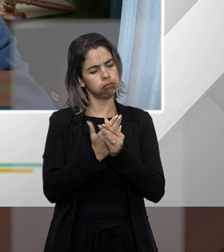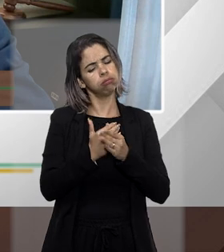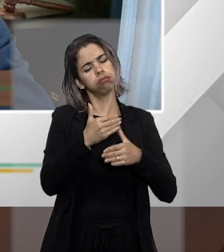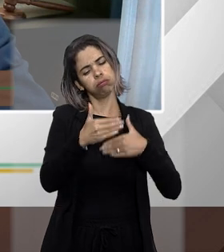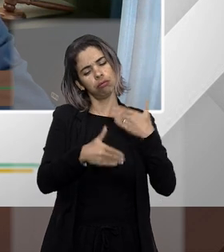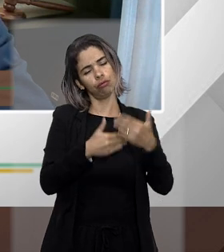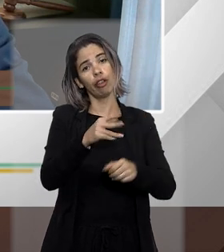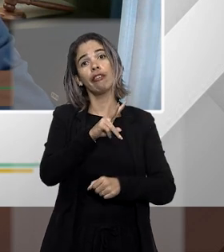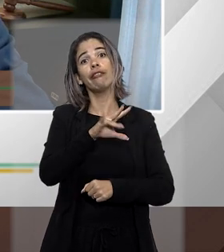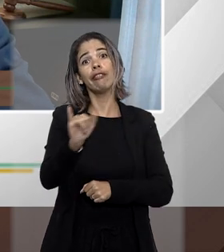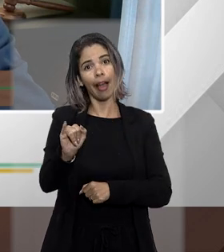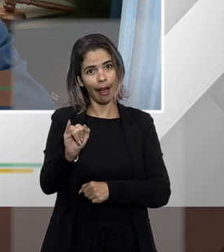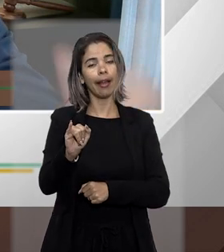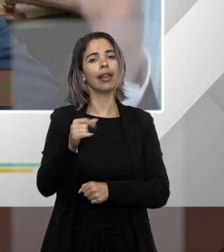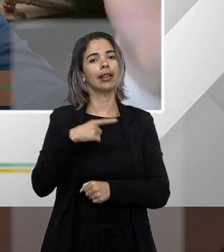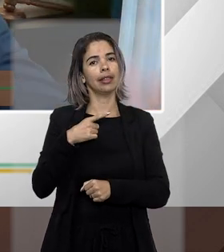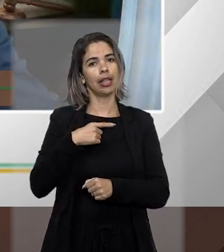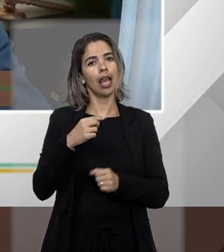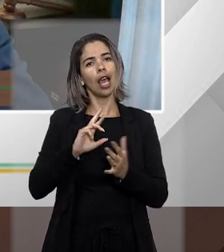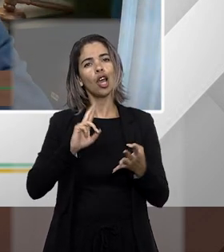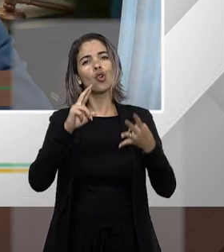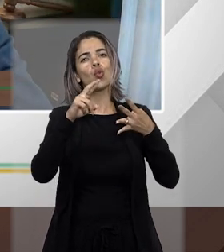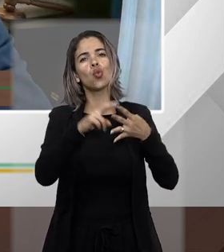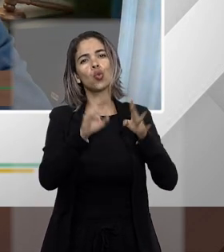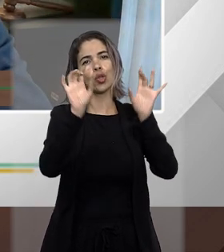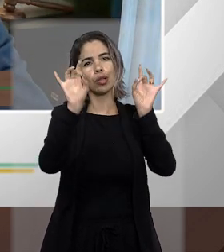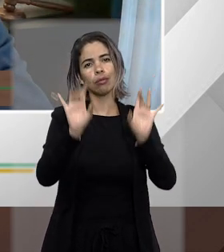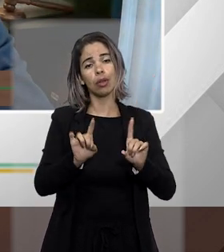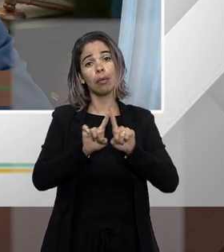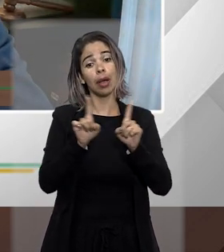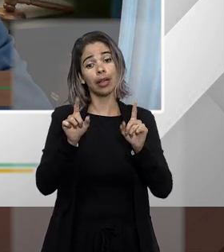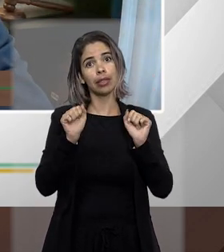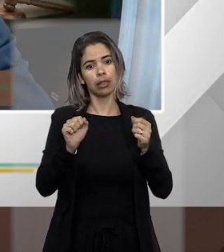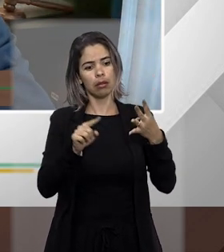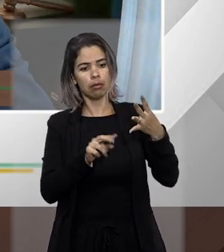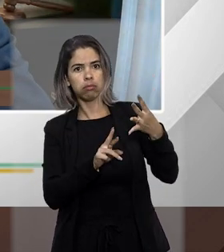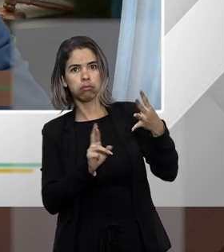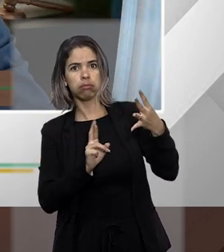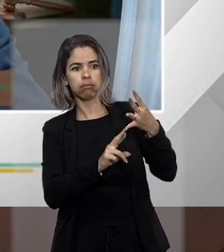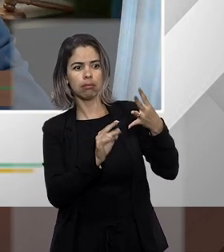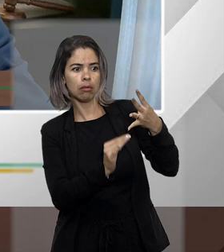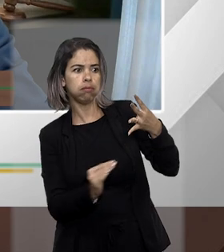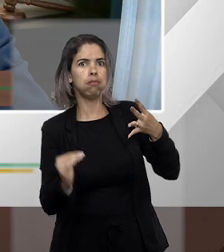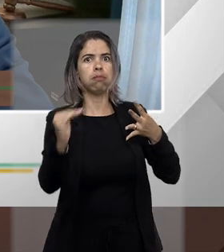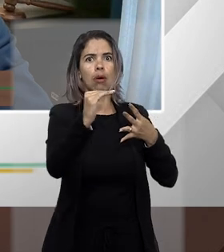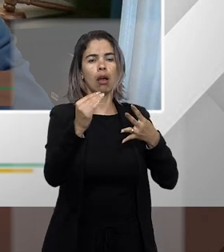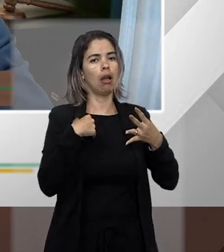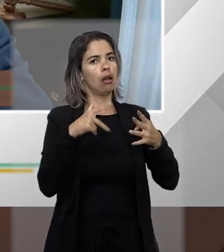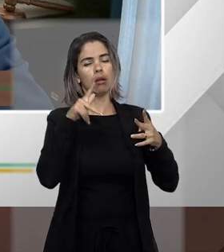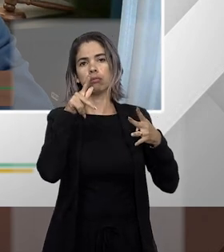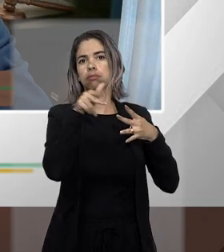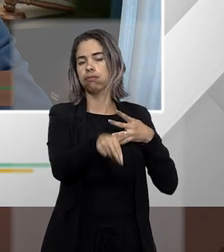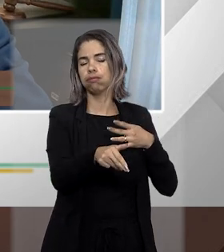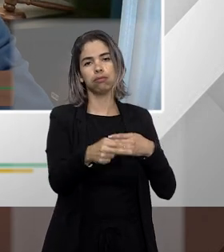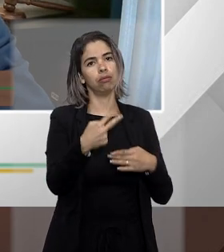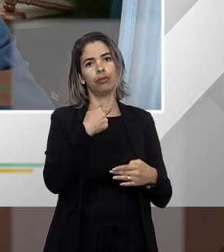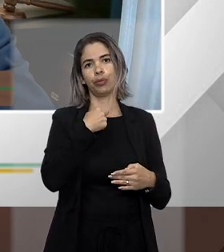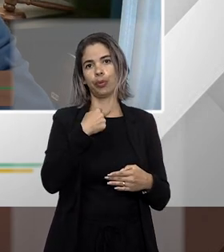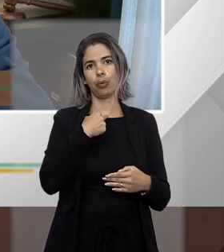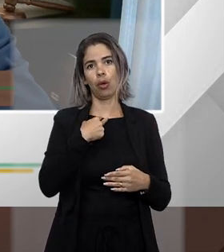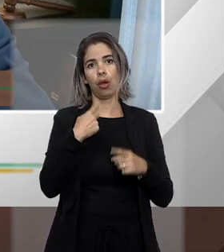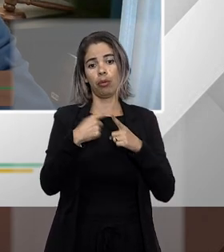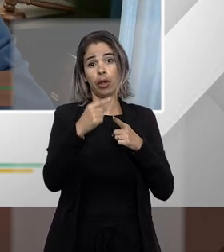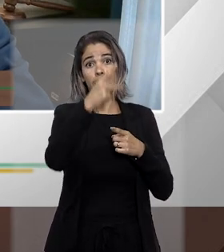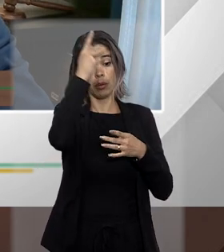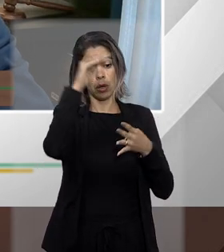segundo que isso poderia ser uma quebra de hierarquia se a matéria já está sendo analisada em recurso especial uma instância inferior poder discutir